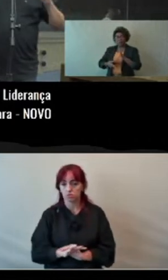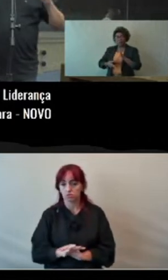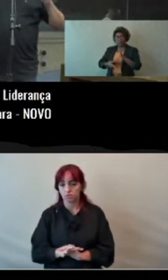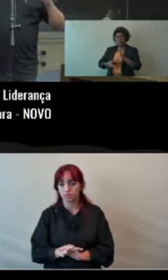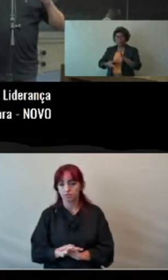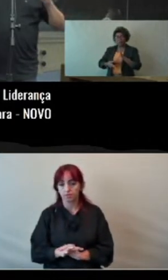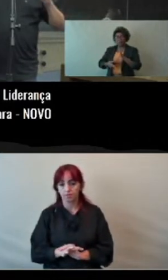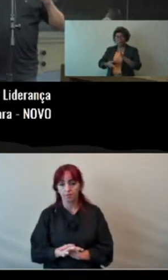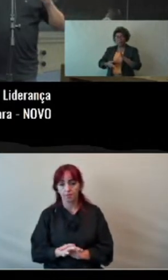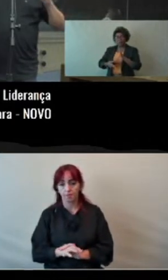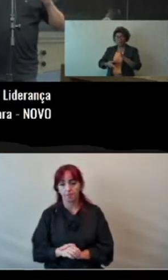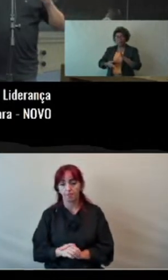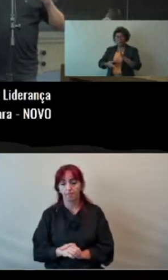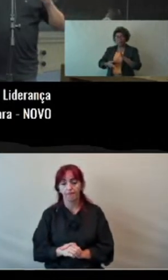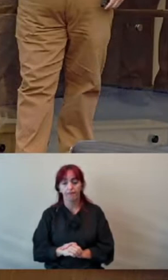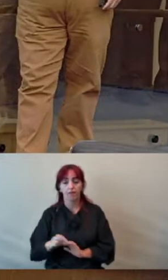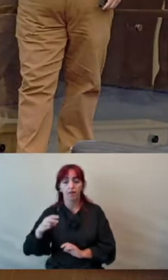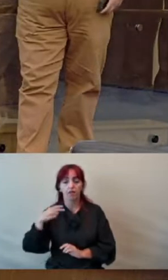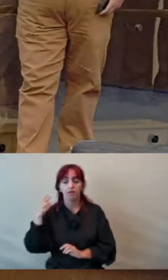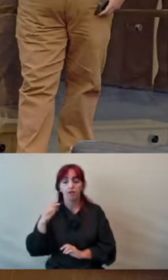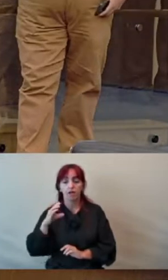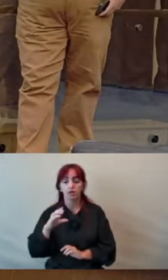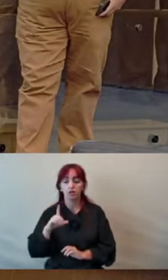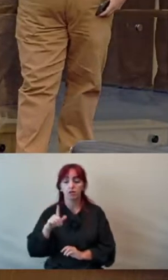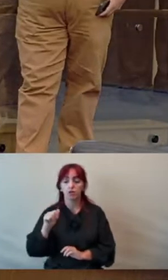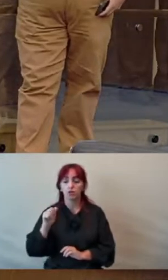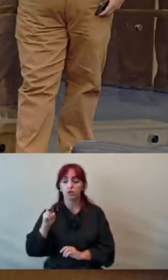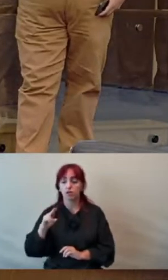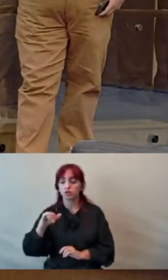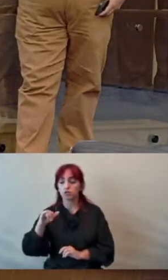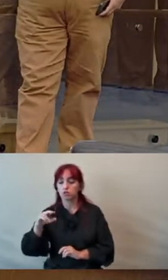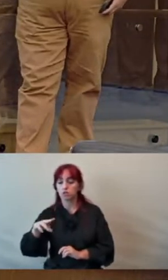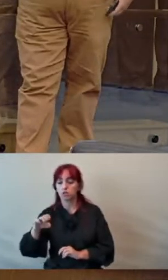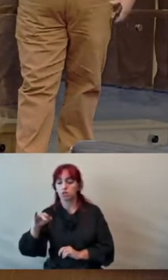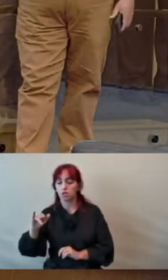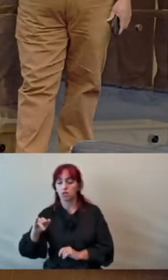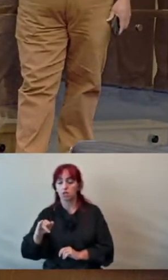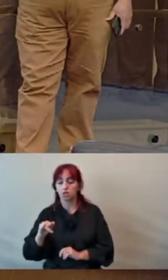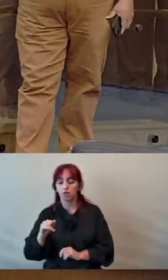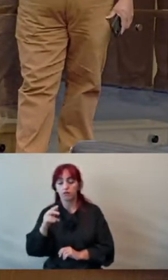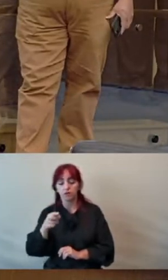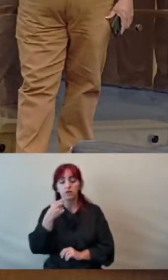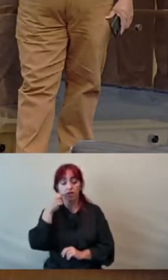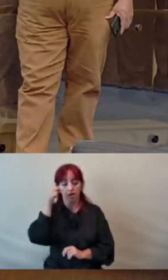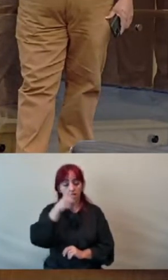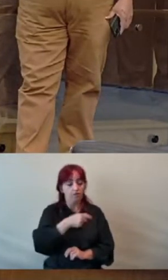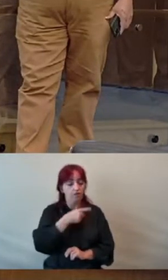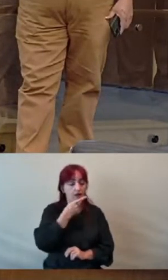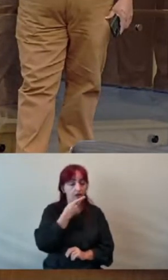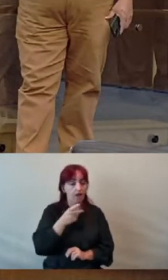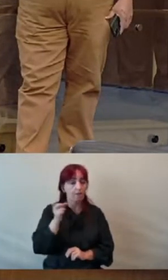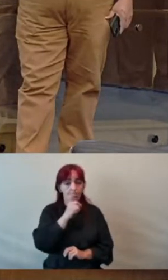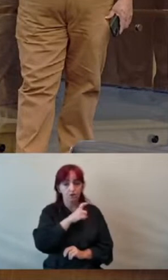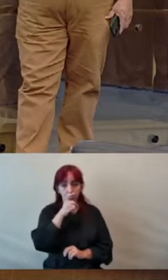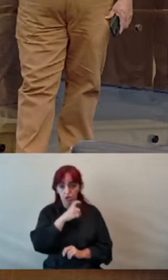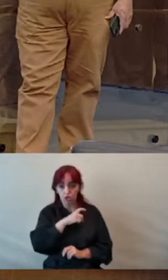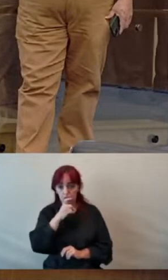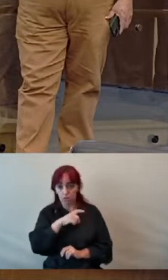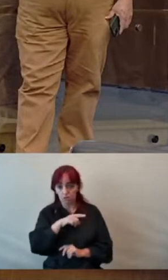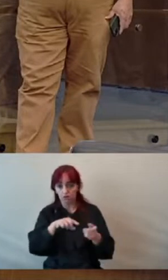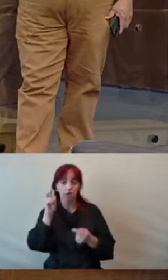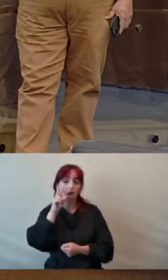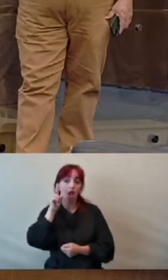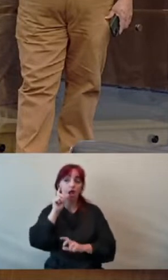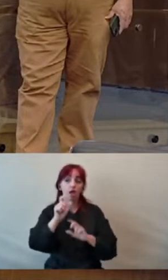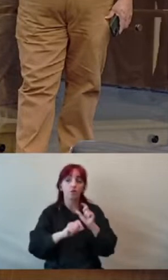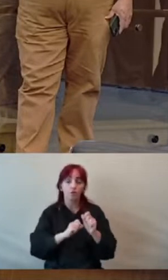Vereador Claudinei do Link. Quando o senhor vier aqui falar uma mentira desse porte, relembre-se que o cargo de